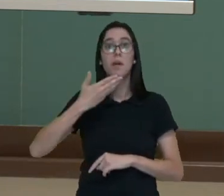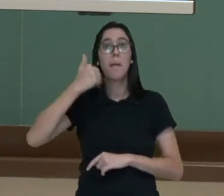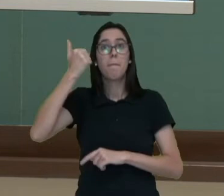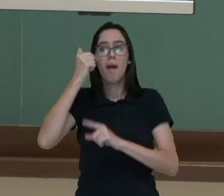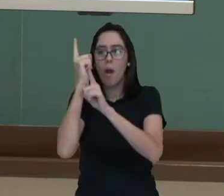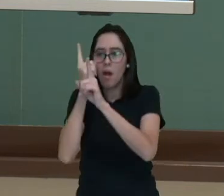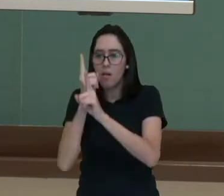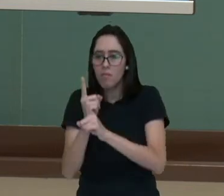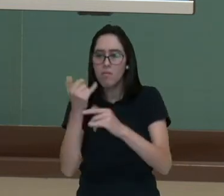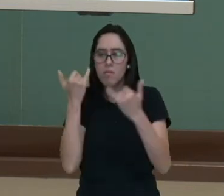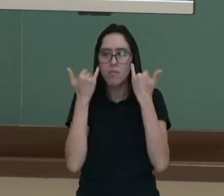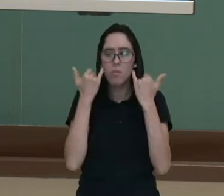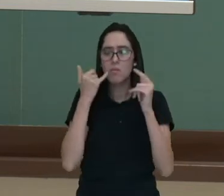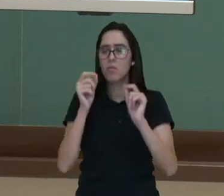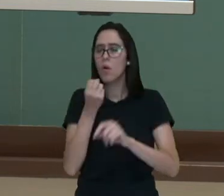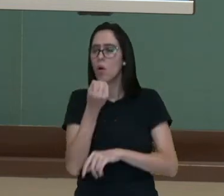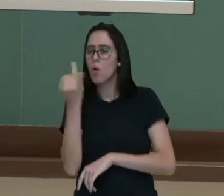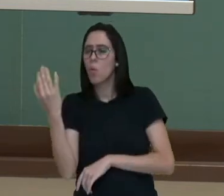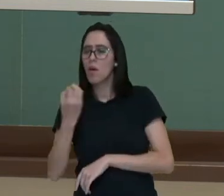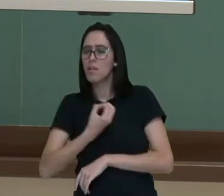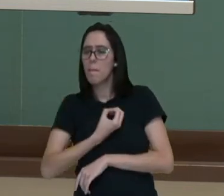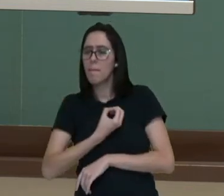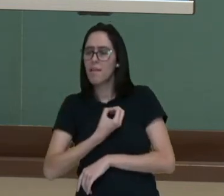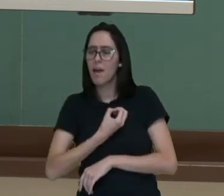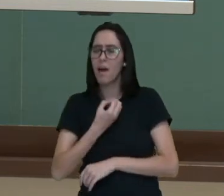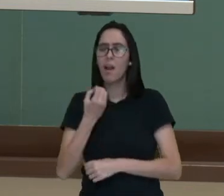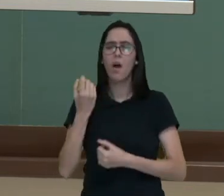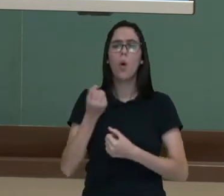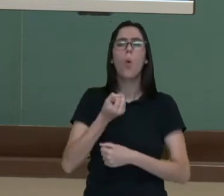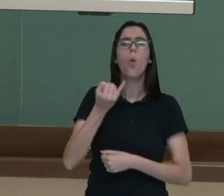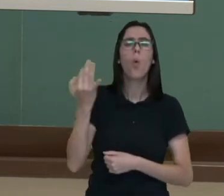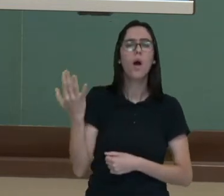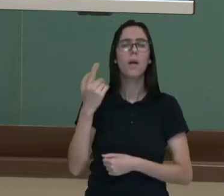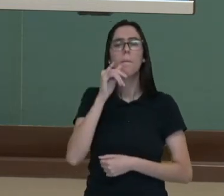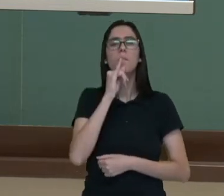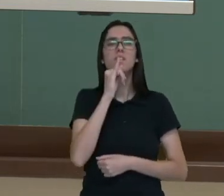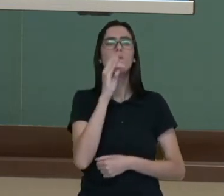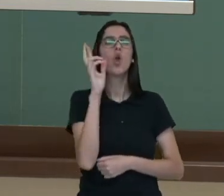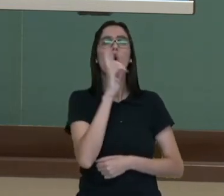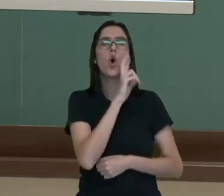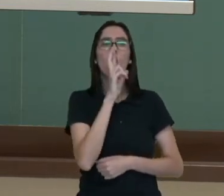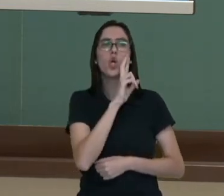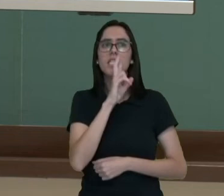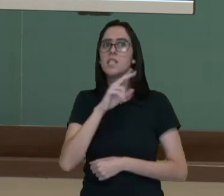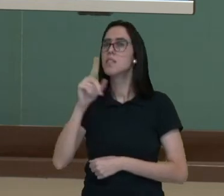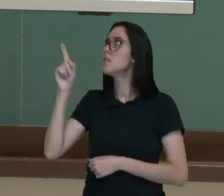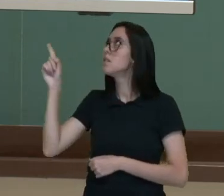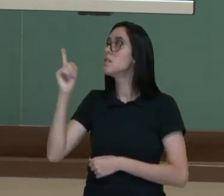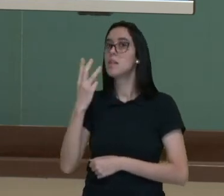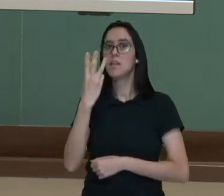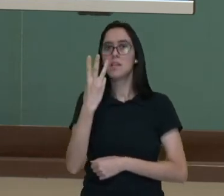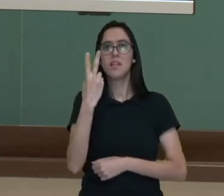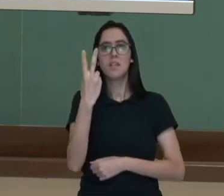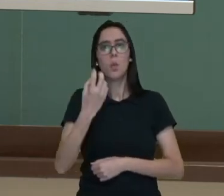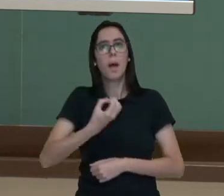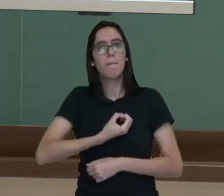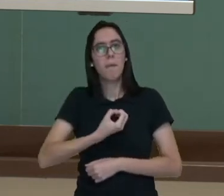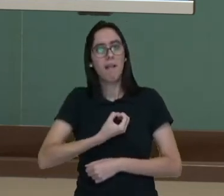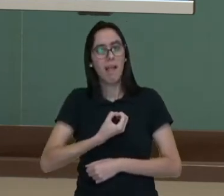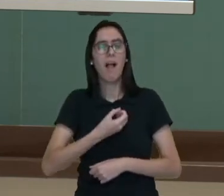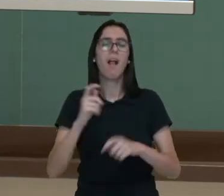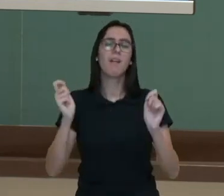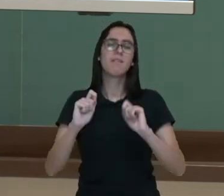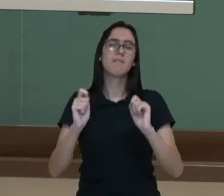porque eu consigo saber quantas medalhas de bronze que teve a Rússia. Opa, Rússia, bronze, 32, né? Fica fácil de